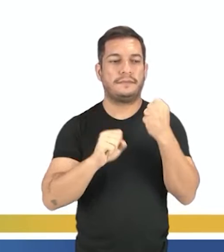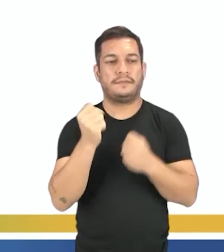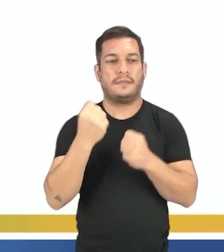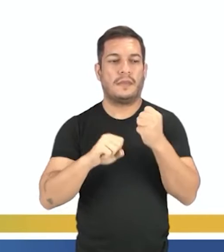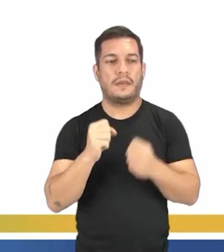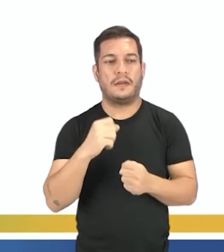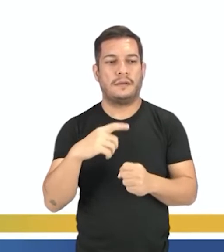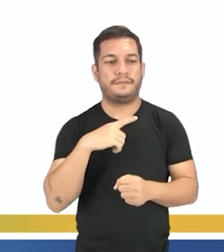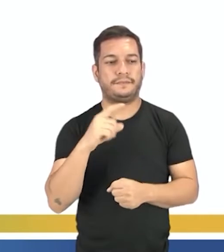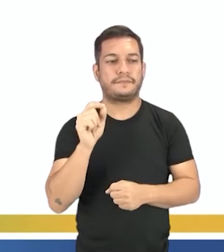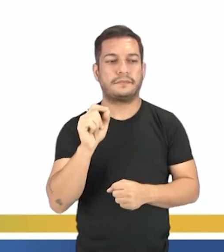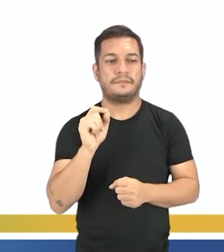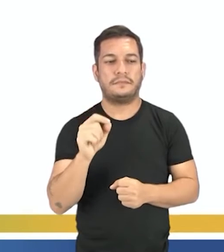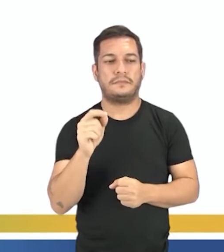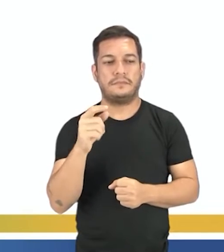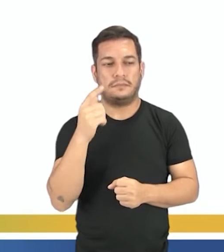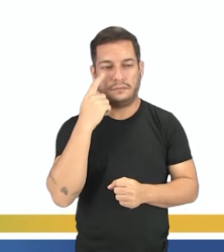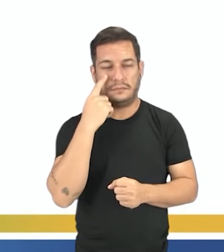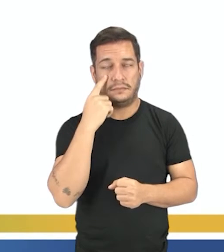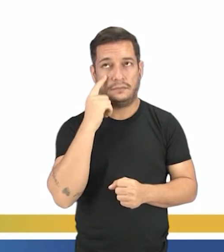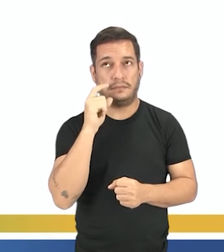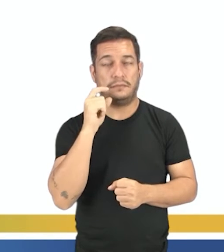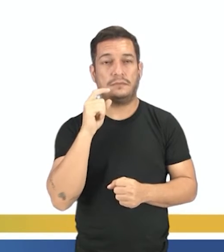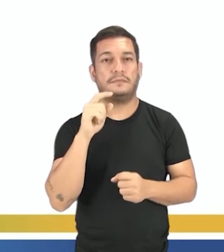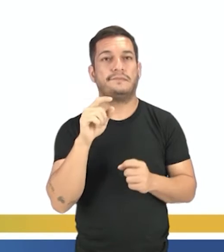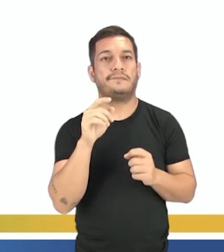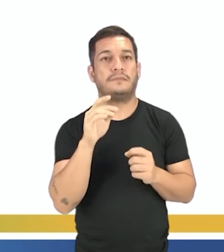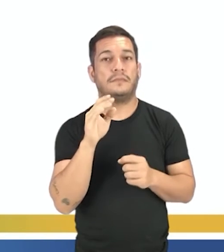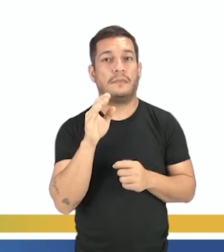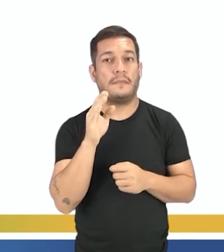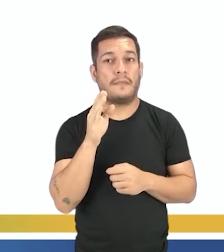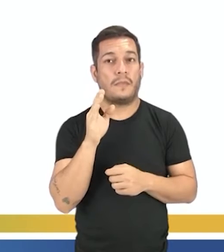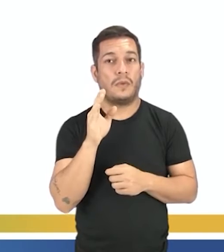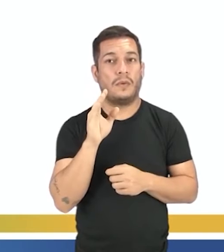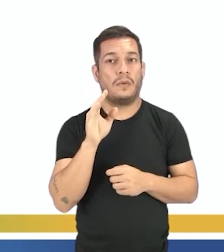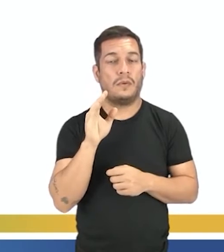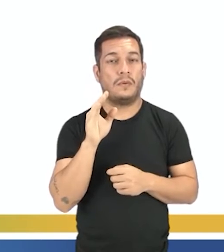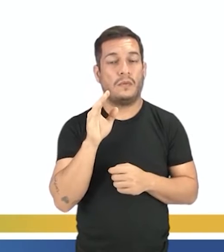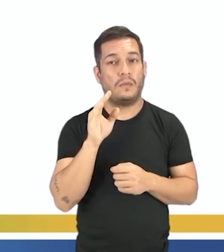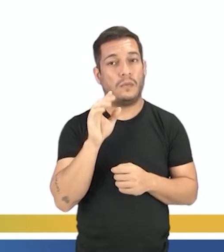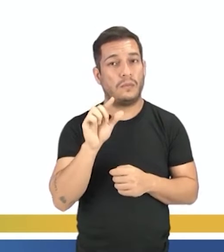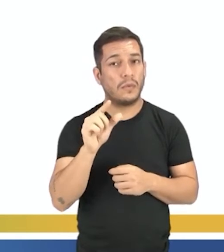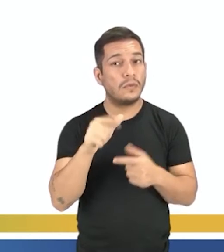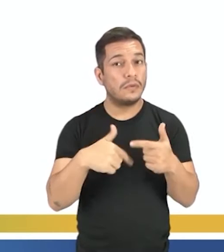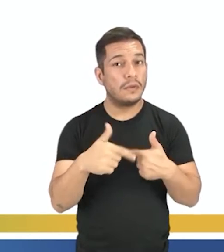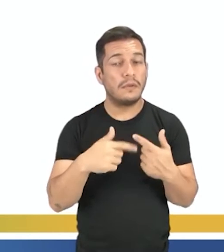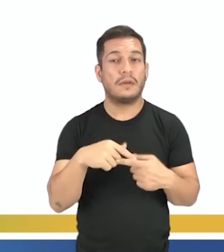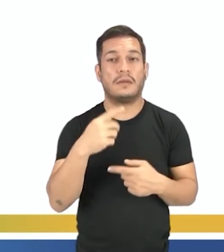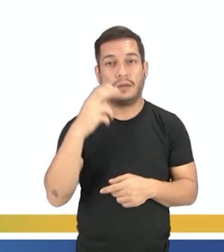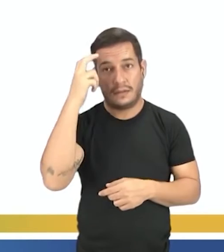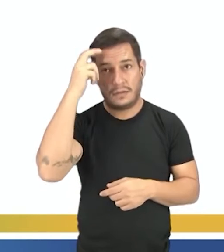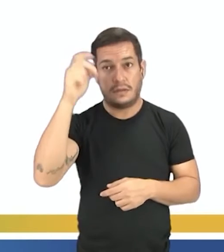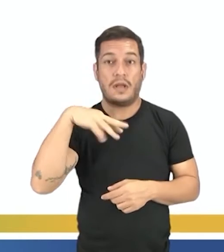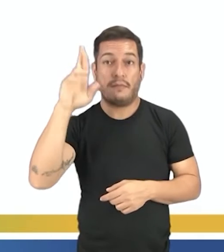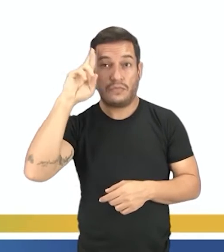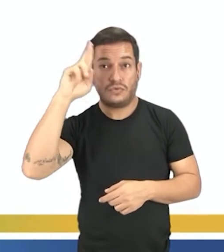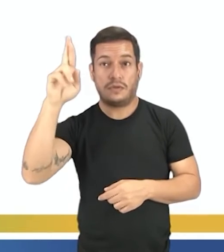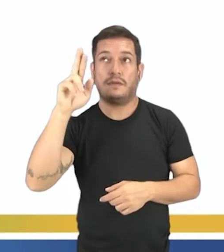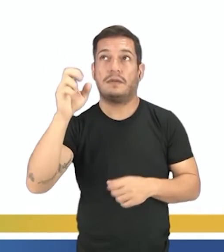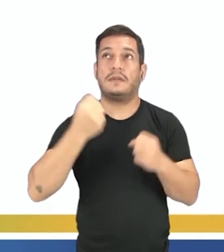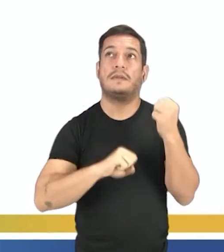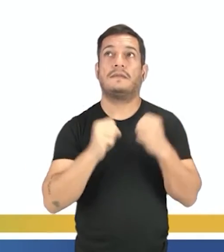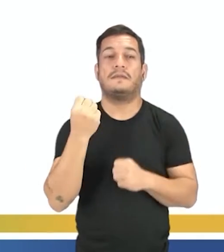passa a fazer só uma parte desse trabalho. O intelectual fica por dono da fábrica.